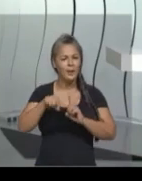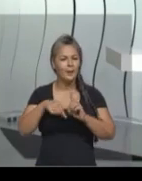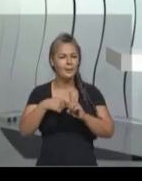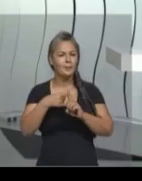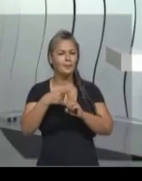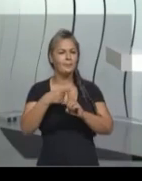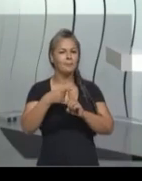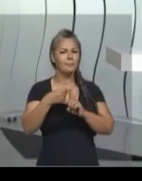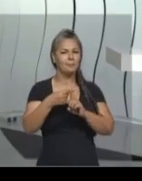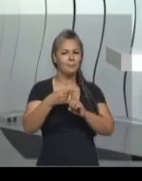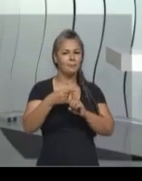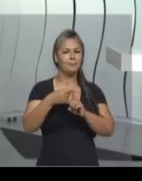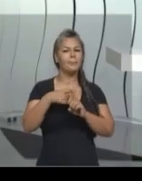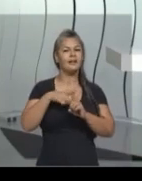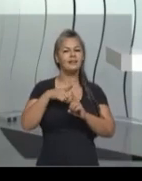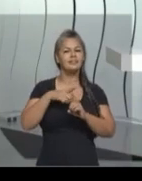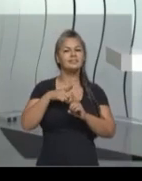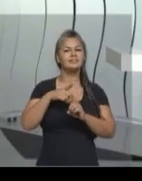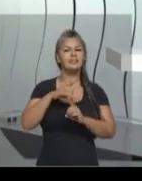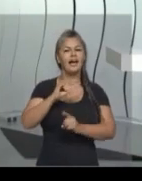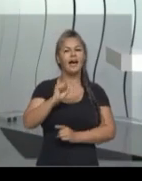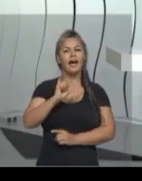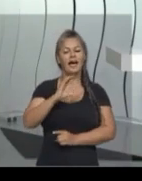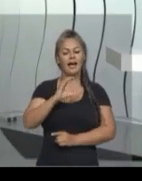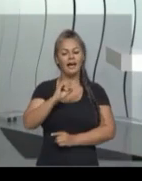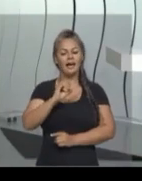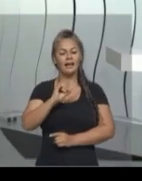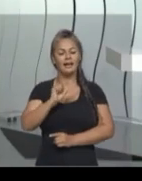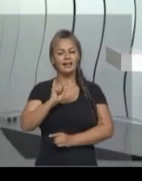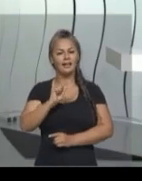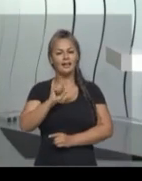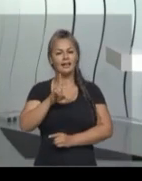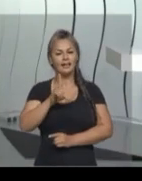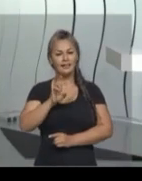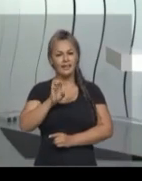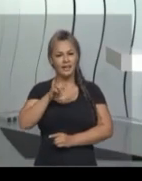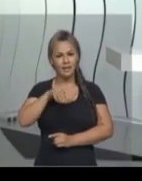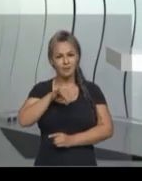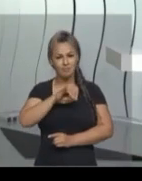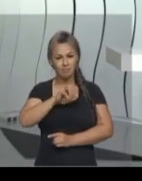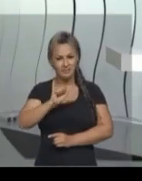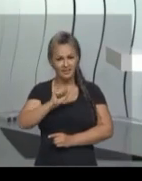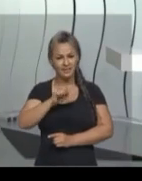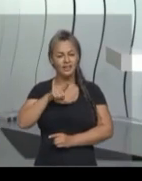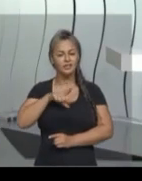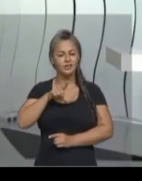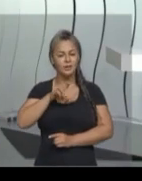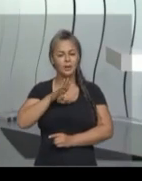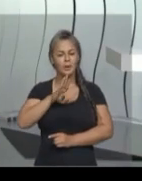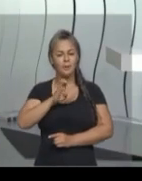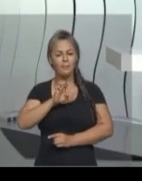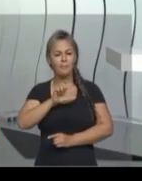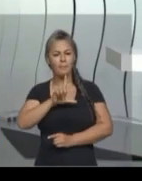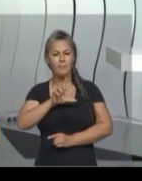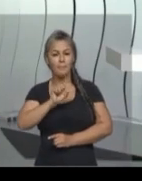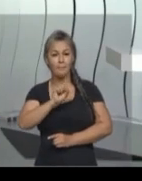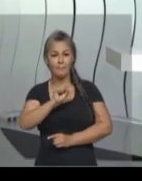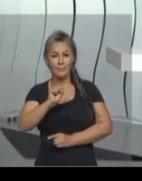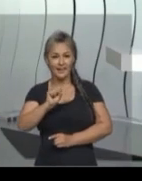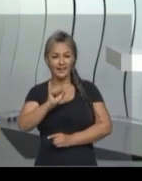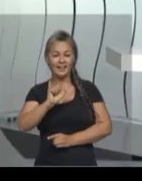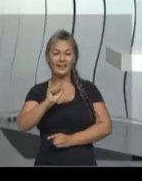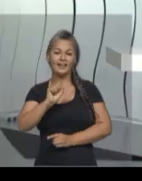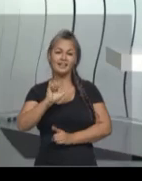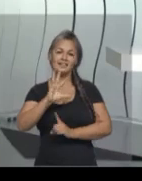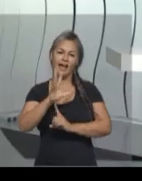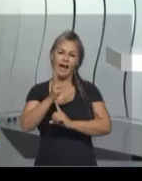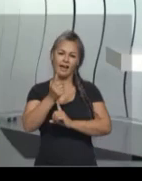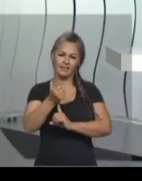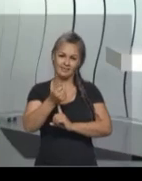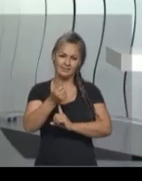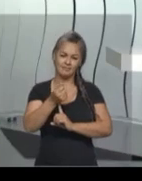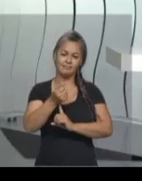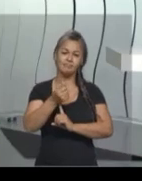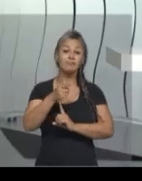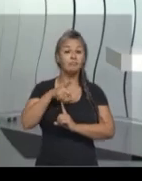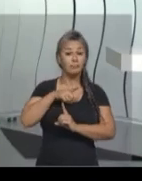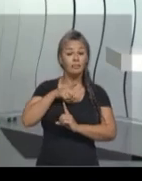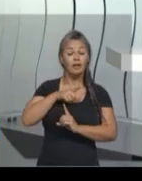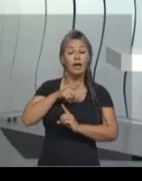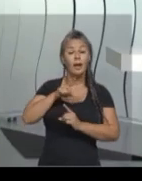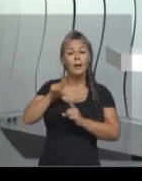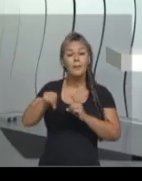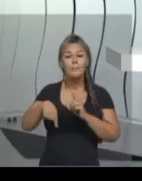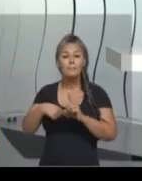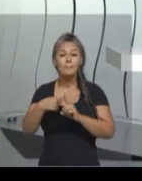Criação de vários cursos no Rio de Janeiro e em Salvador. Promoção da vinda ao Brasil